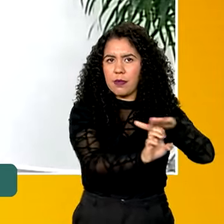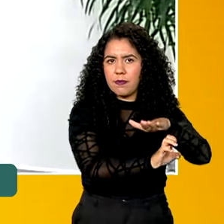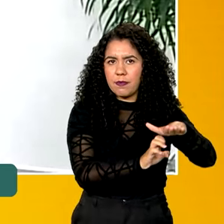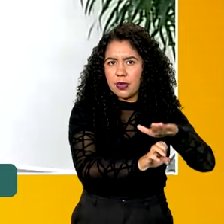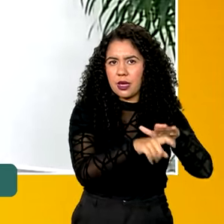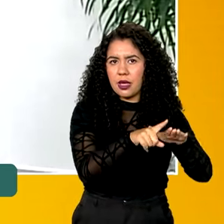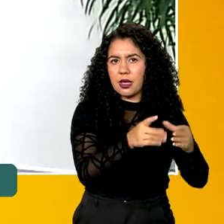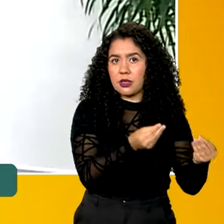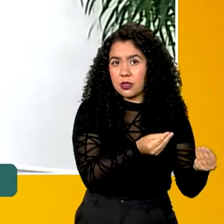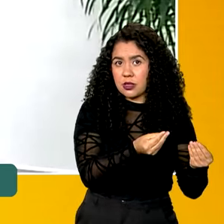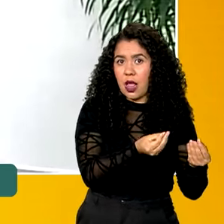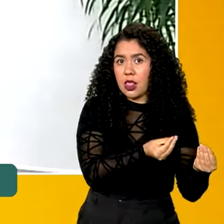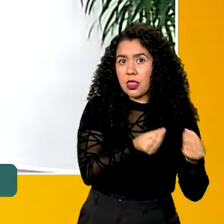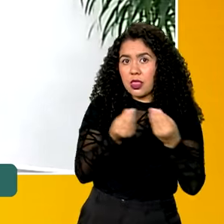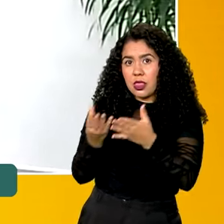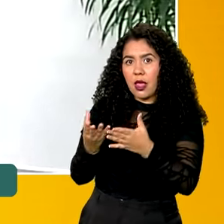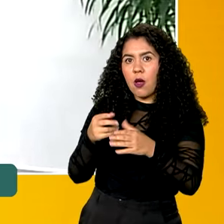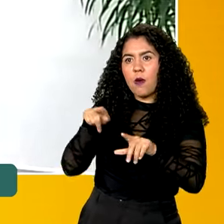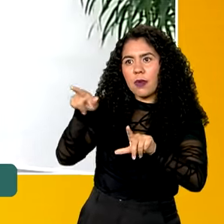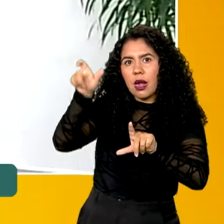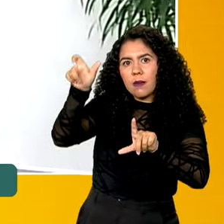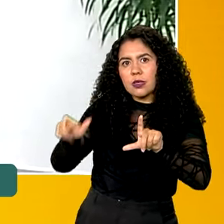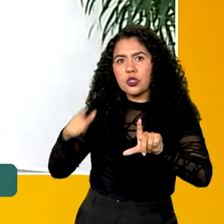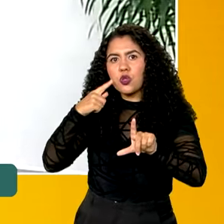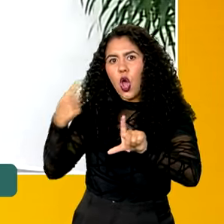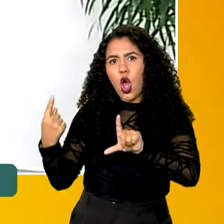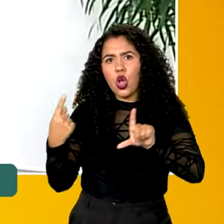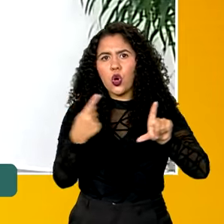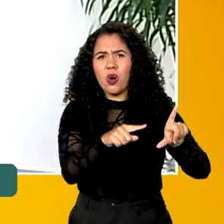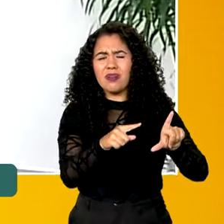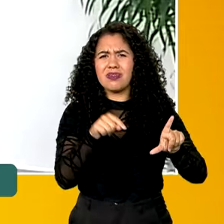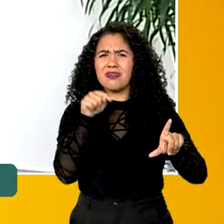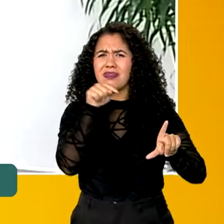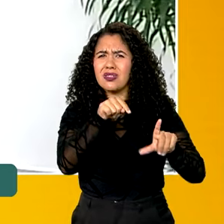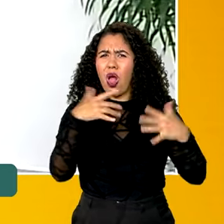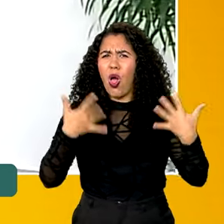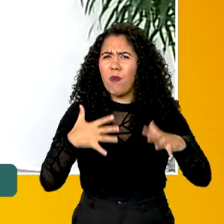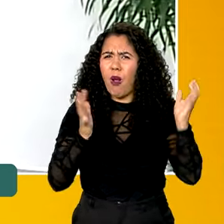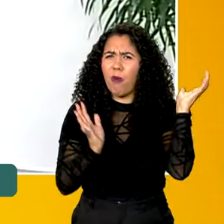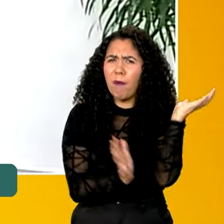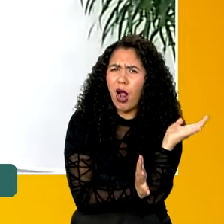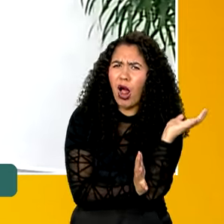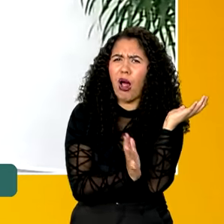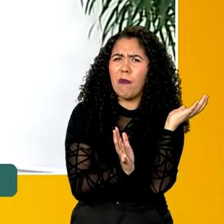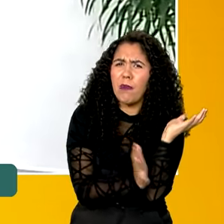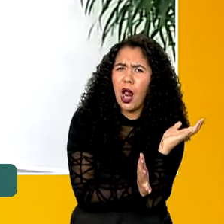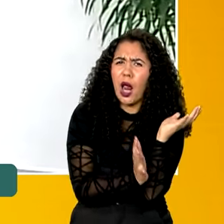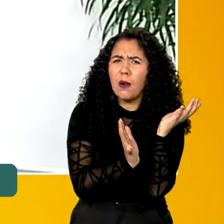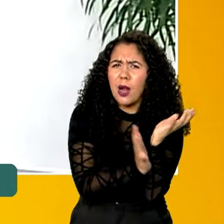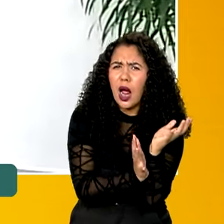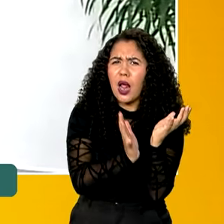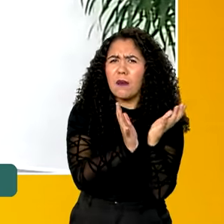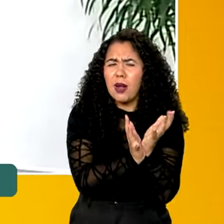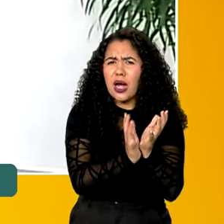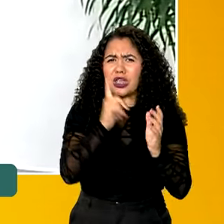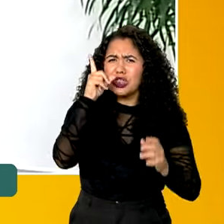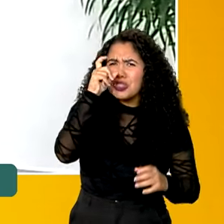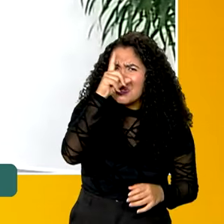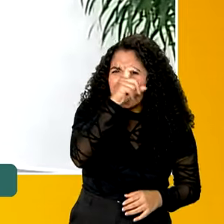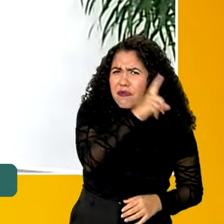usuário se opor ao tratamento era extremamente difícil, extremamente complexa. era necessário clicar em cerca de oito diferentes